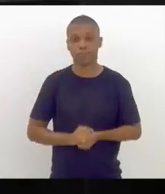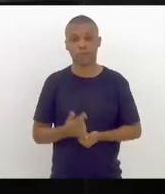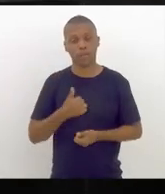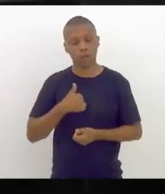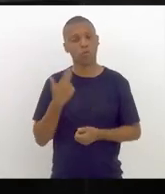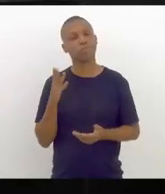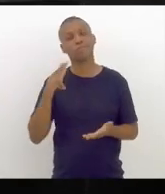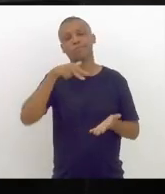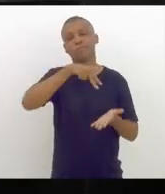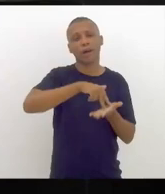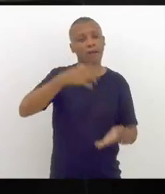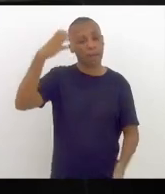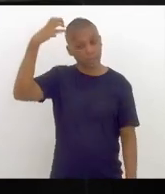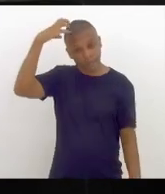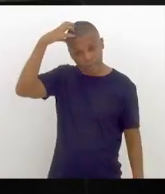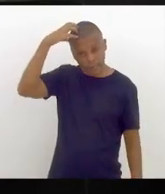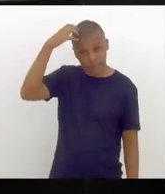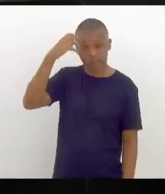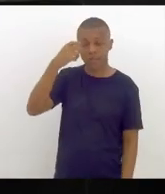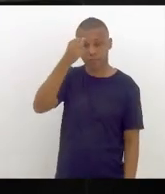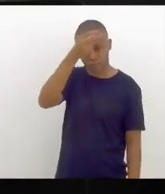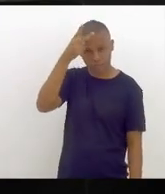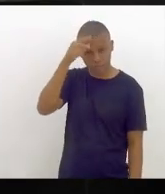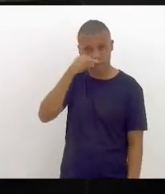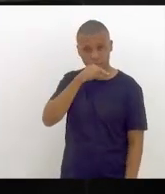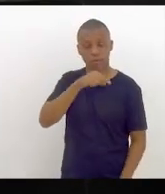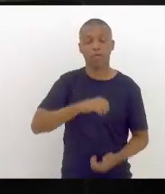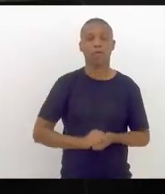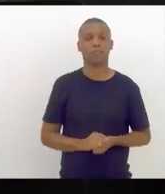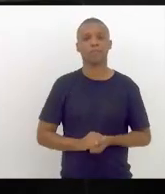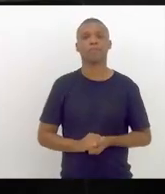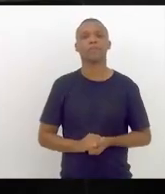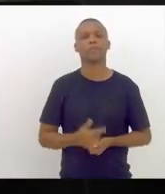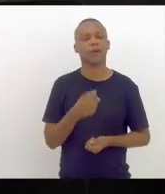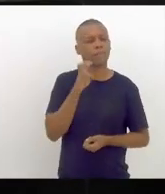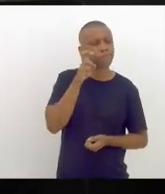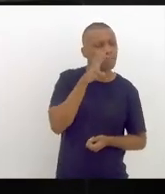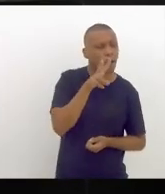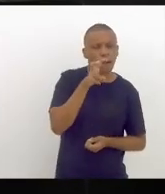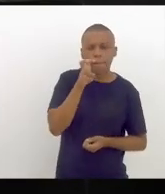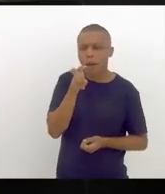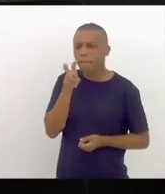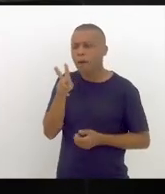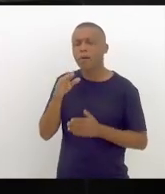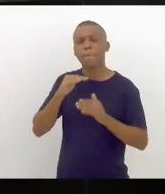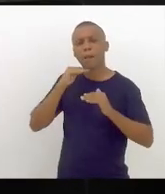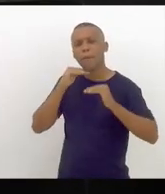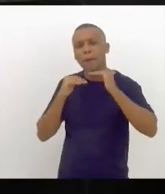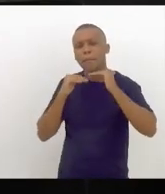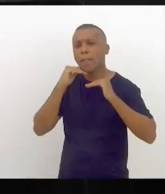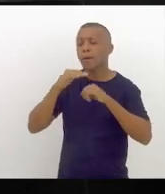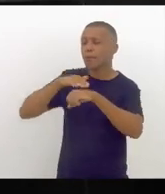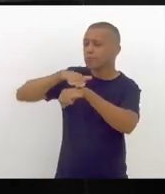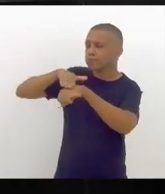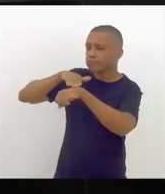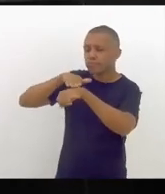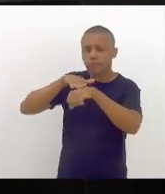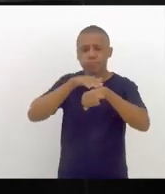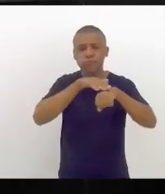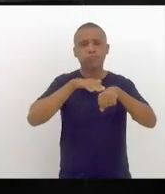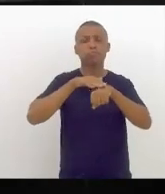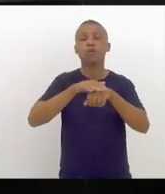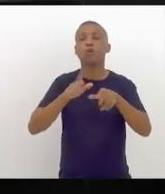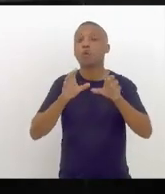município, em Angra dos Reis, e nas ruas, conversando ali com um grupo de pessoas, se